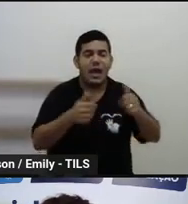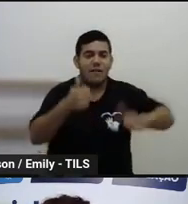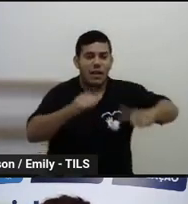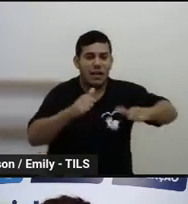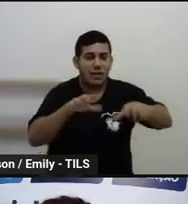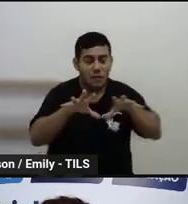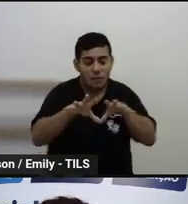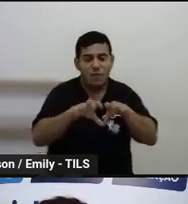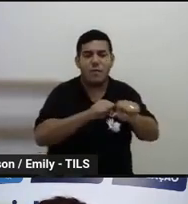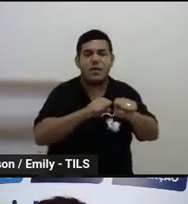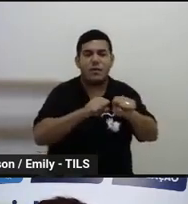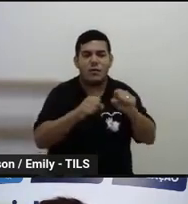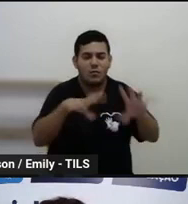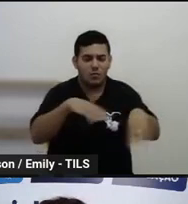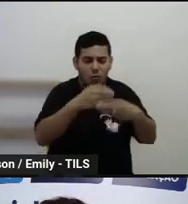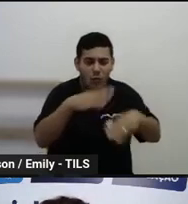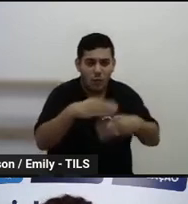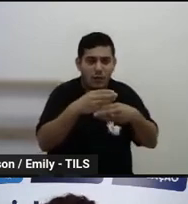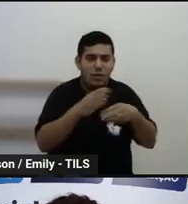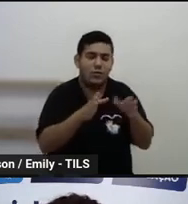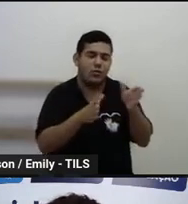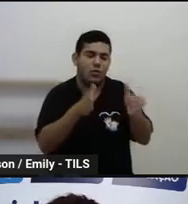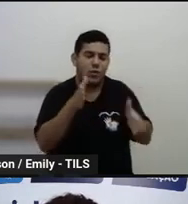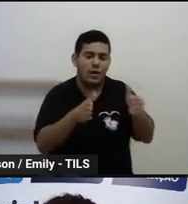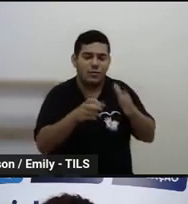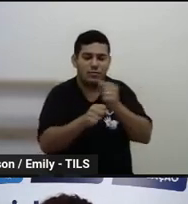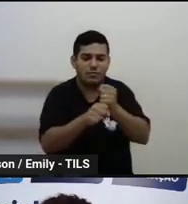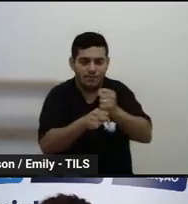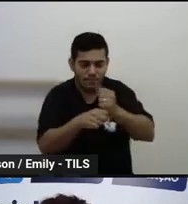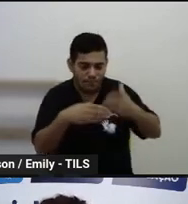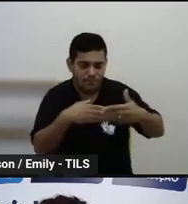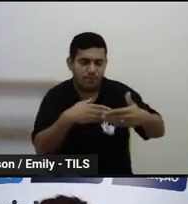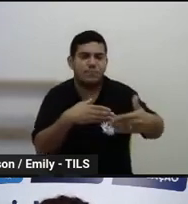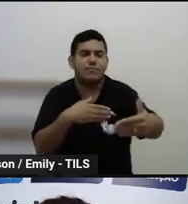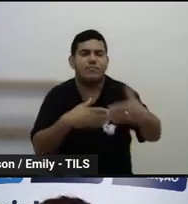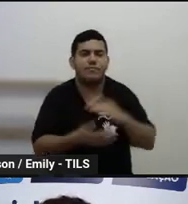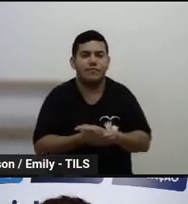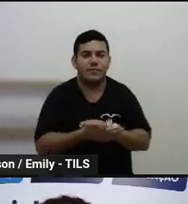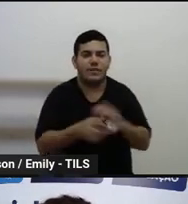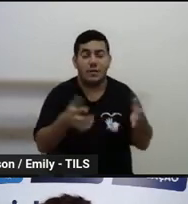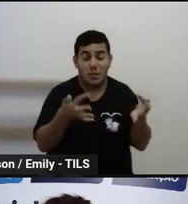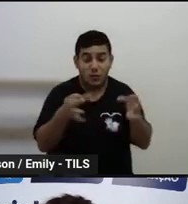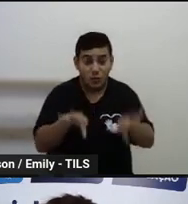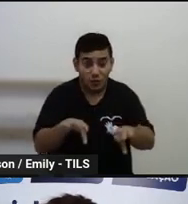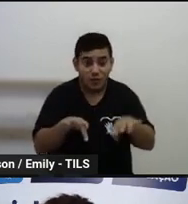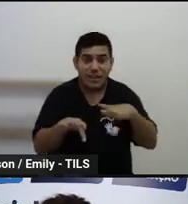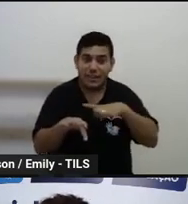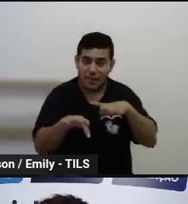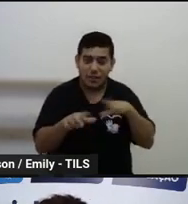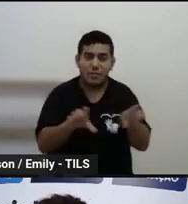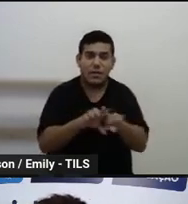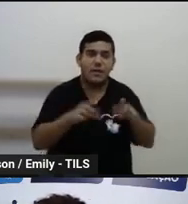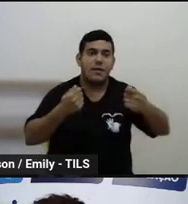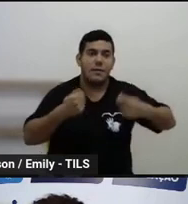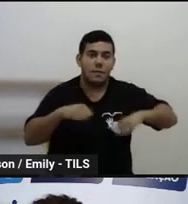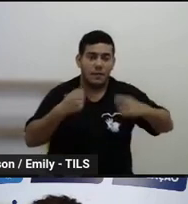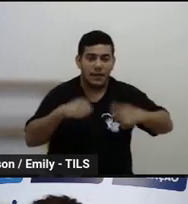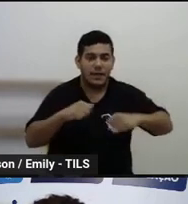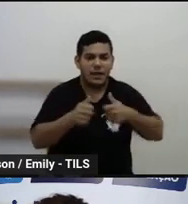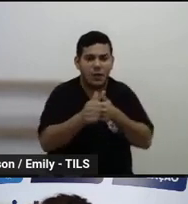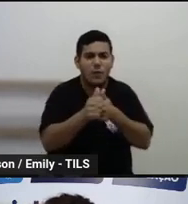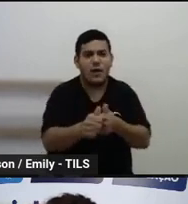formativas no decorrer do ano e avaliação somativa no final, porque a gente precisa fazer um